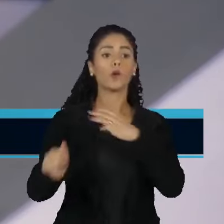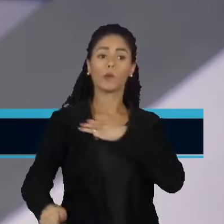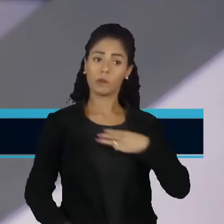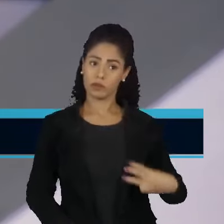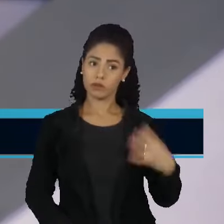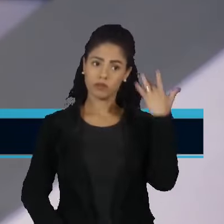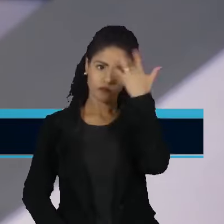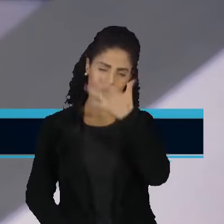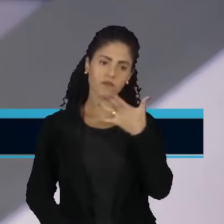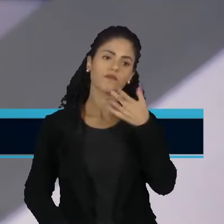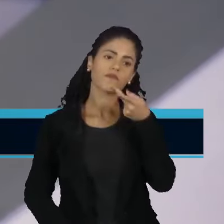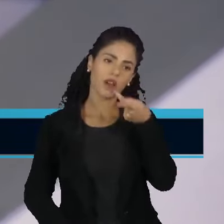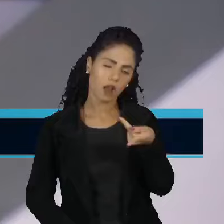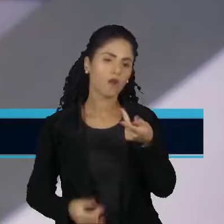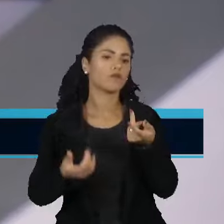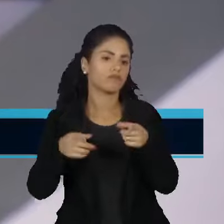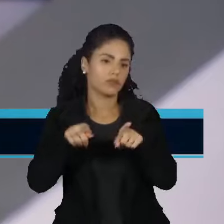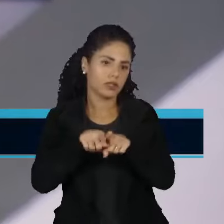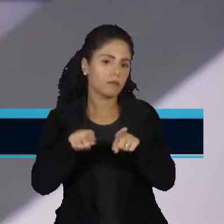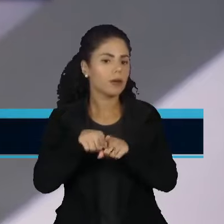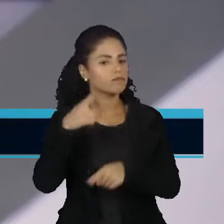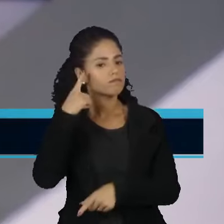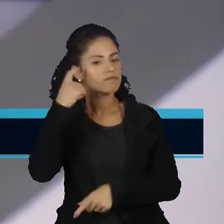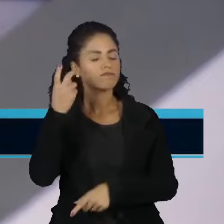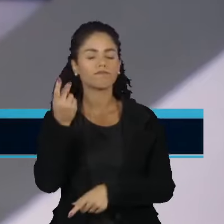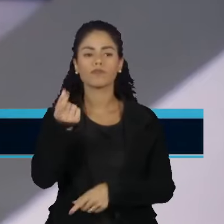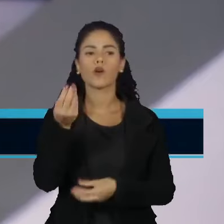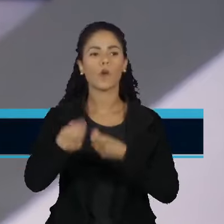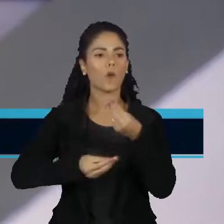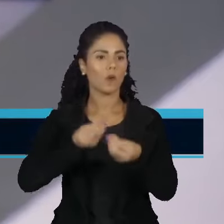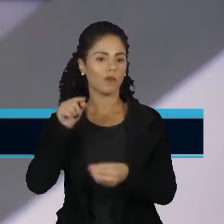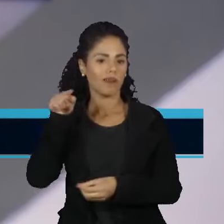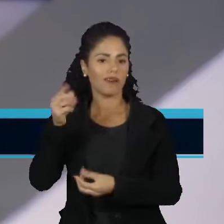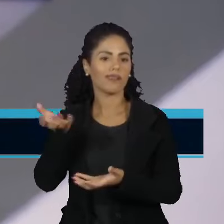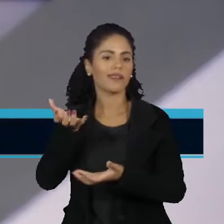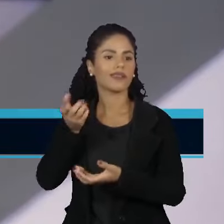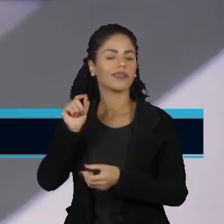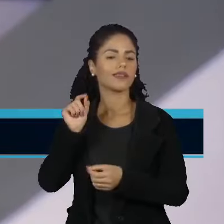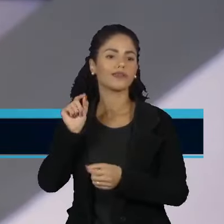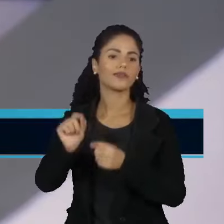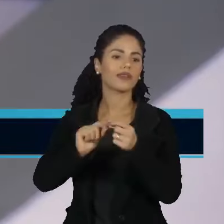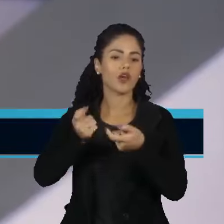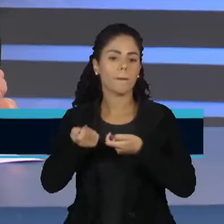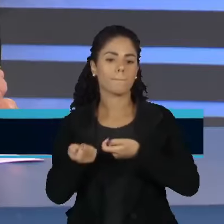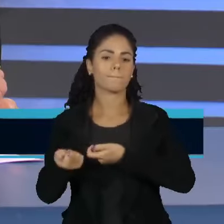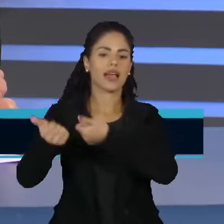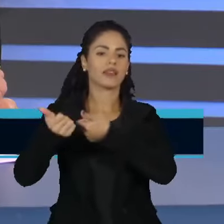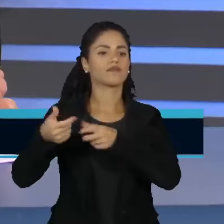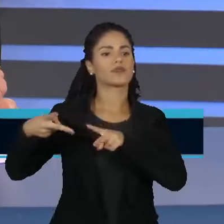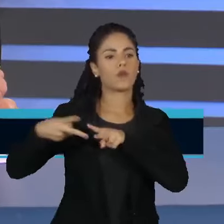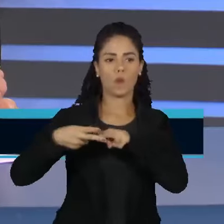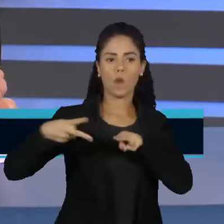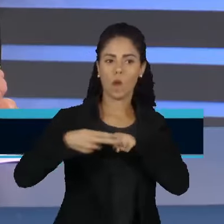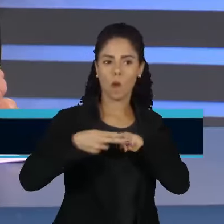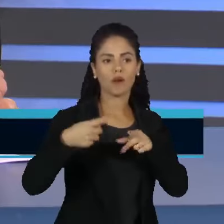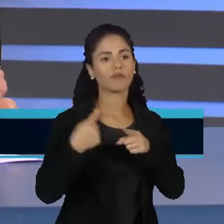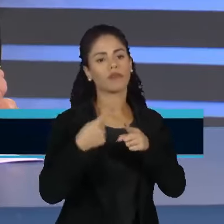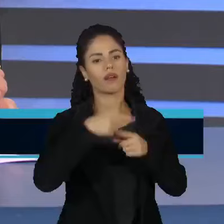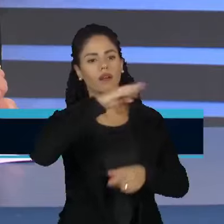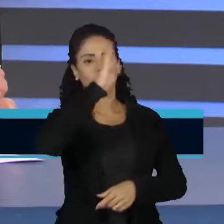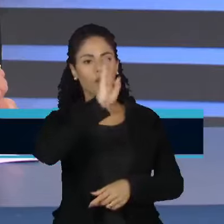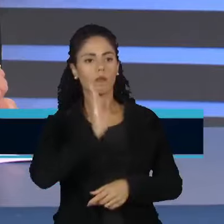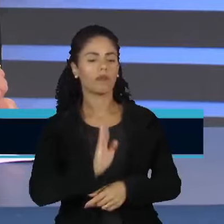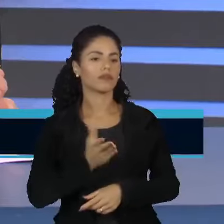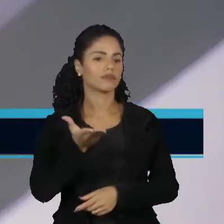agora. Vai um pouco na contramão da ideia dele próprio de que ele acha que benefícios têm de ser cortados, que o Brasil ficou muito